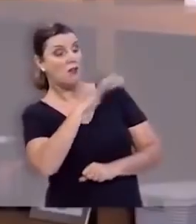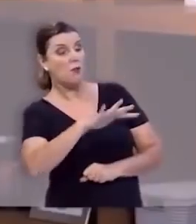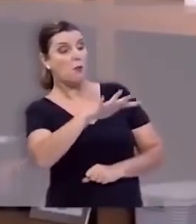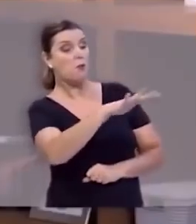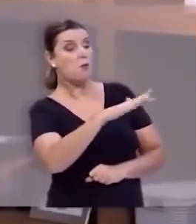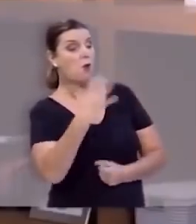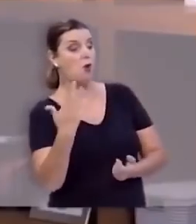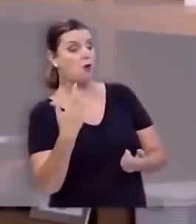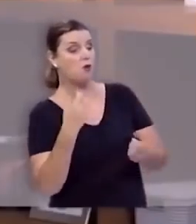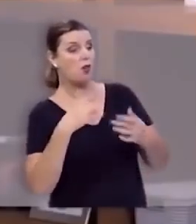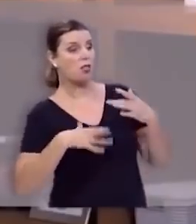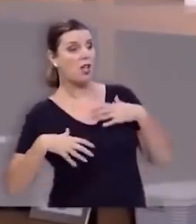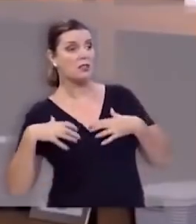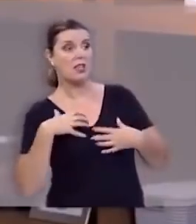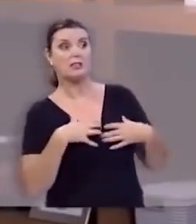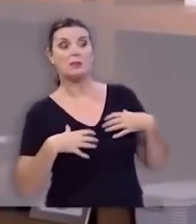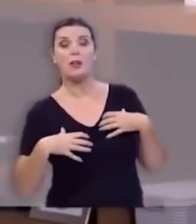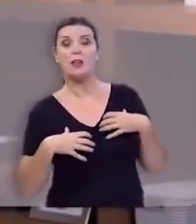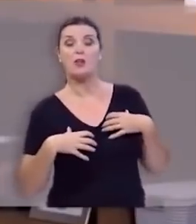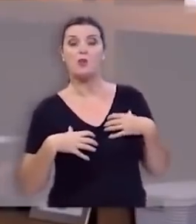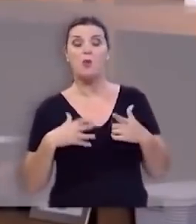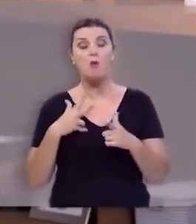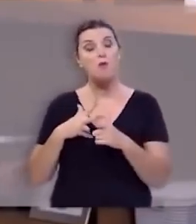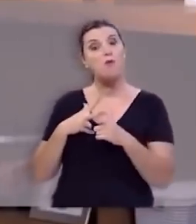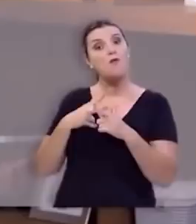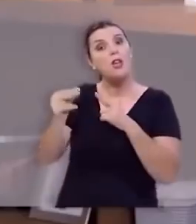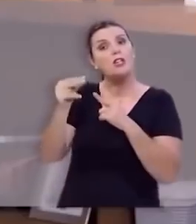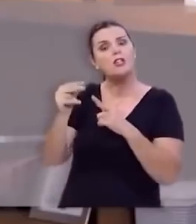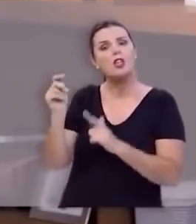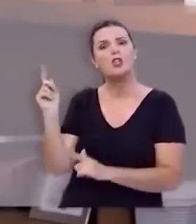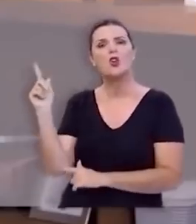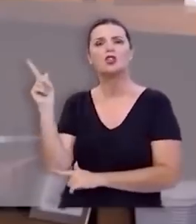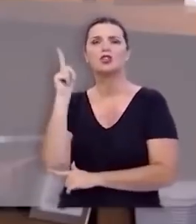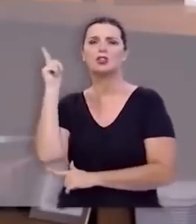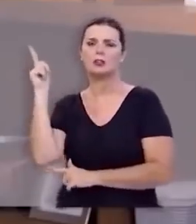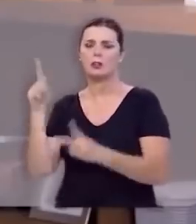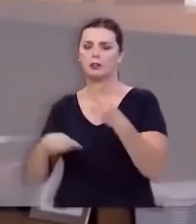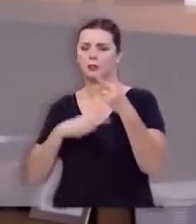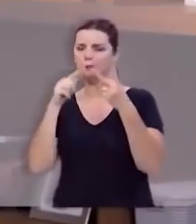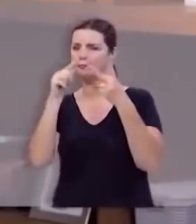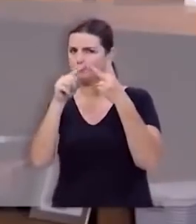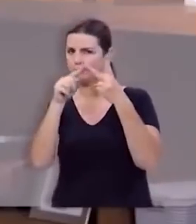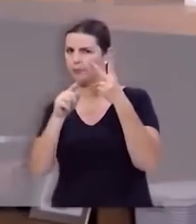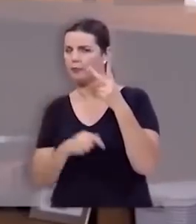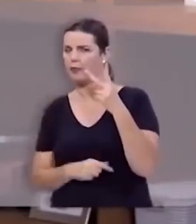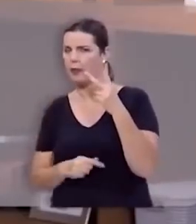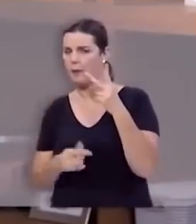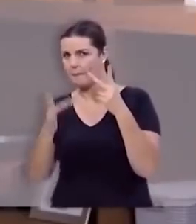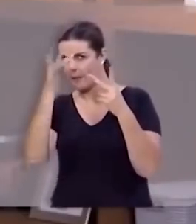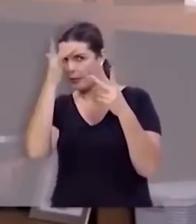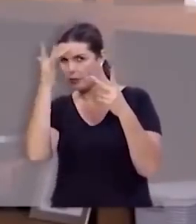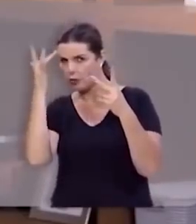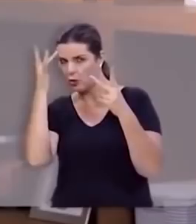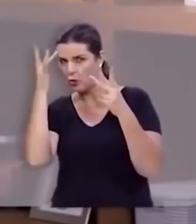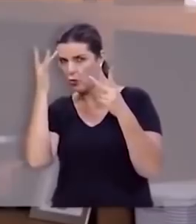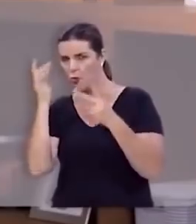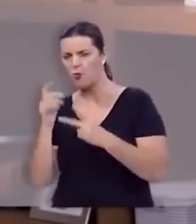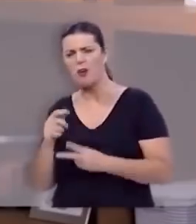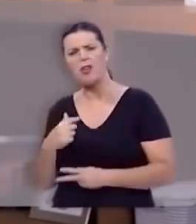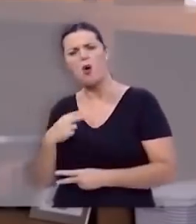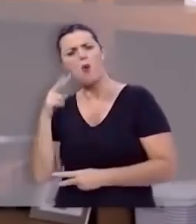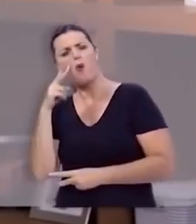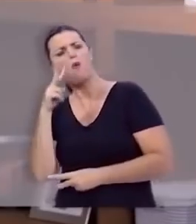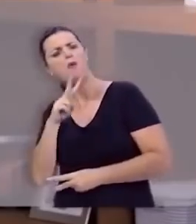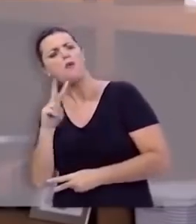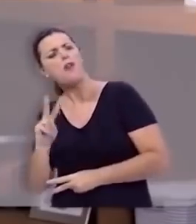Segundo lugar, um vencedor de gigantes é aquele que não valoriza as